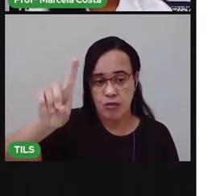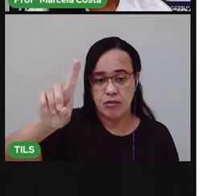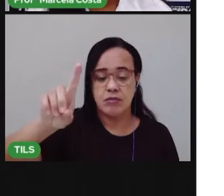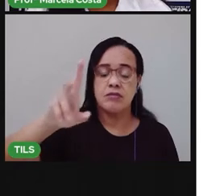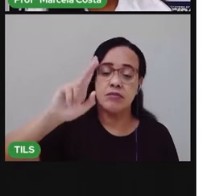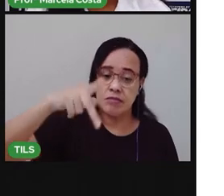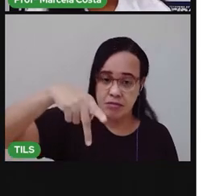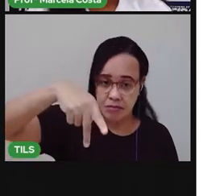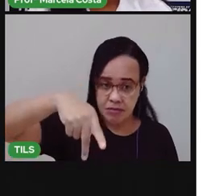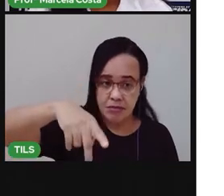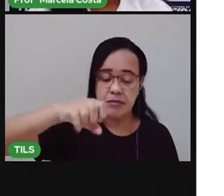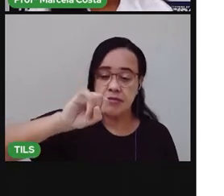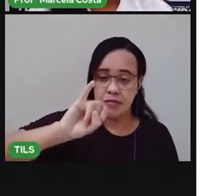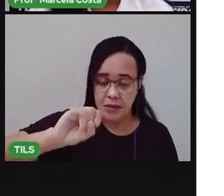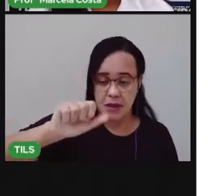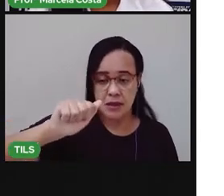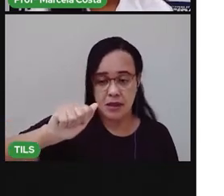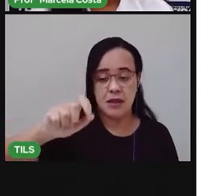Pião.